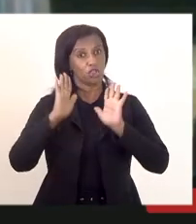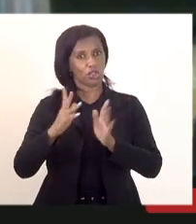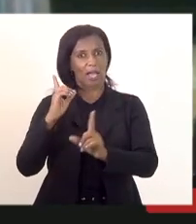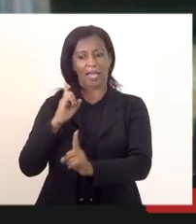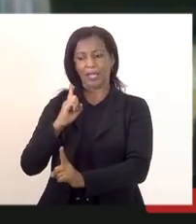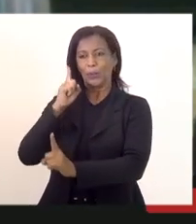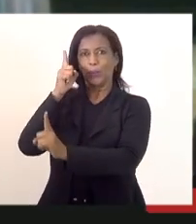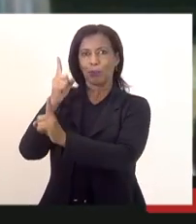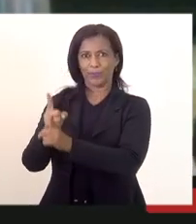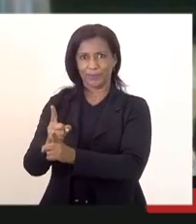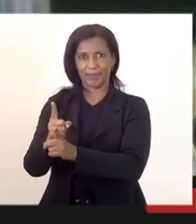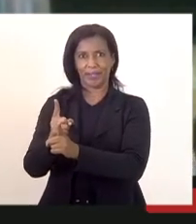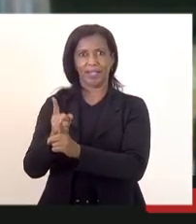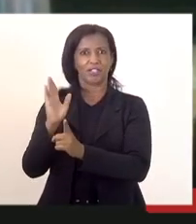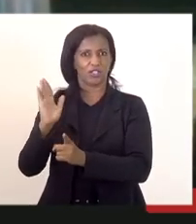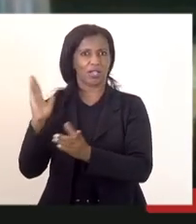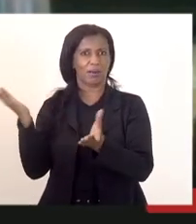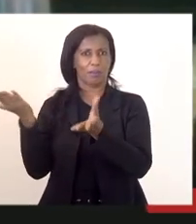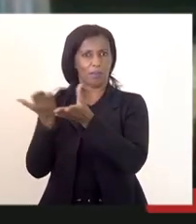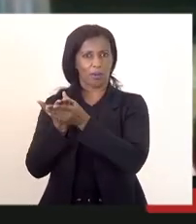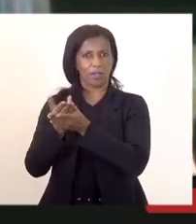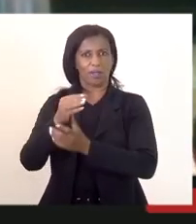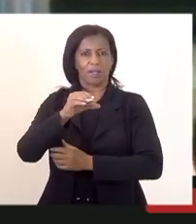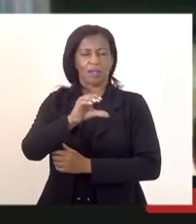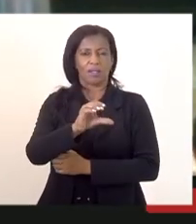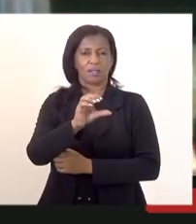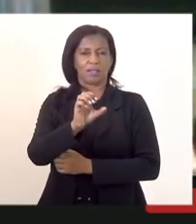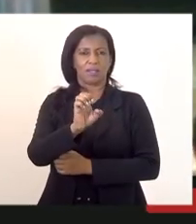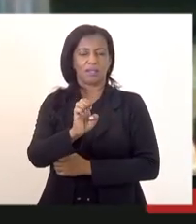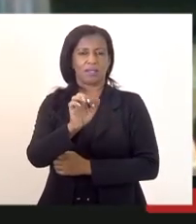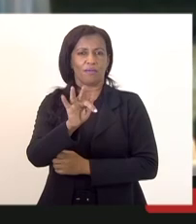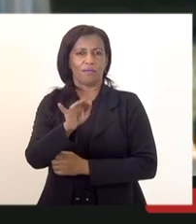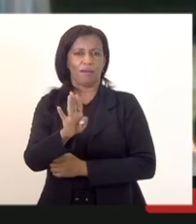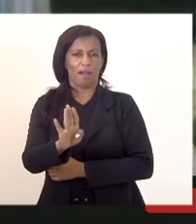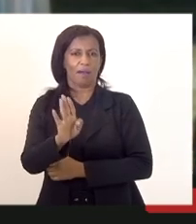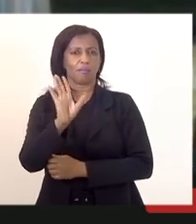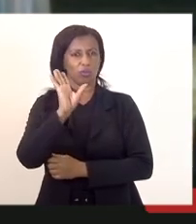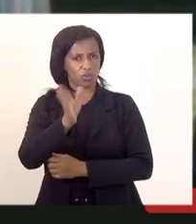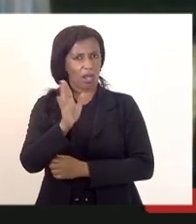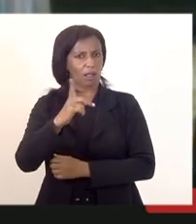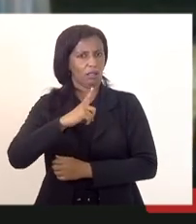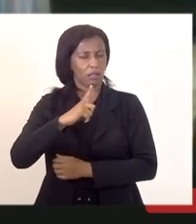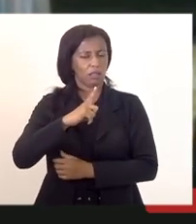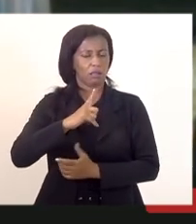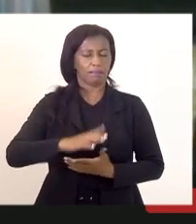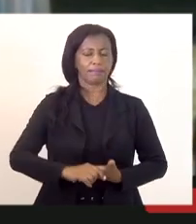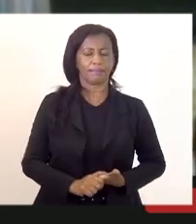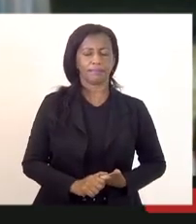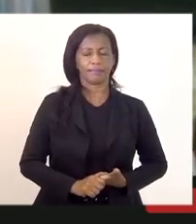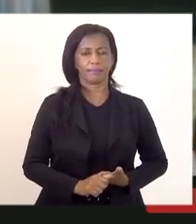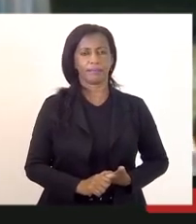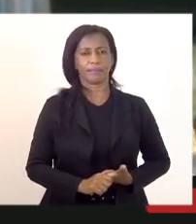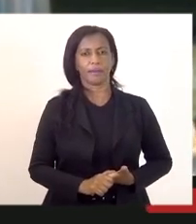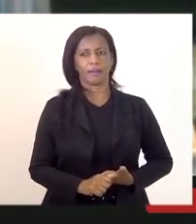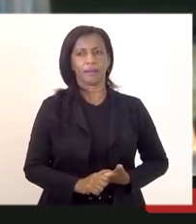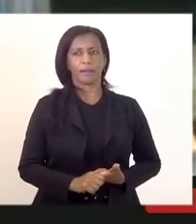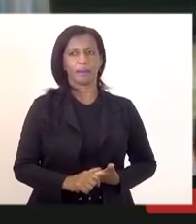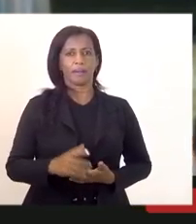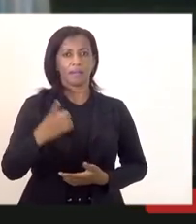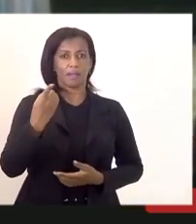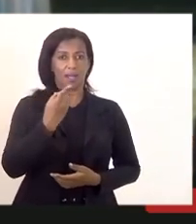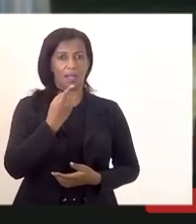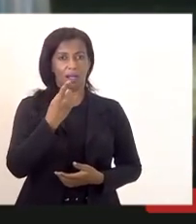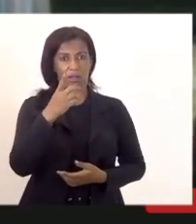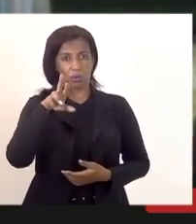saída jurídica e já tem um processo na CEPAG para eu chamar para ocupar essas vagas que a doutora Marta